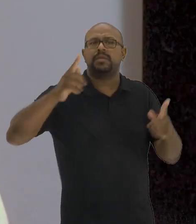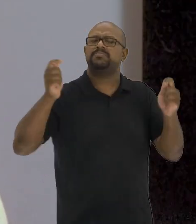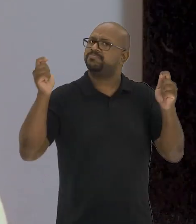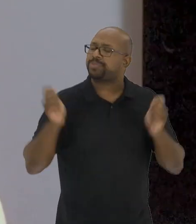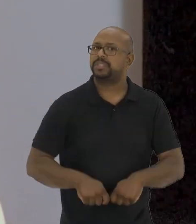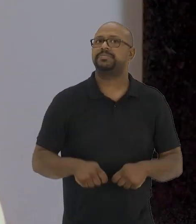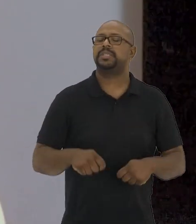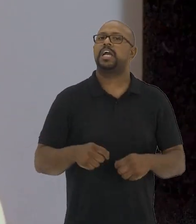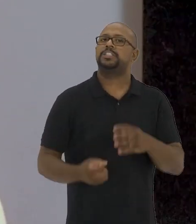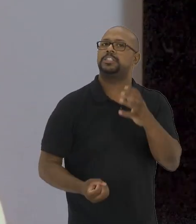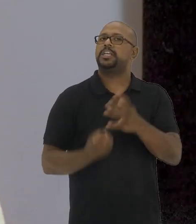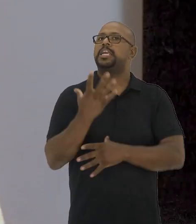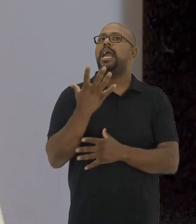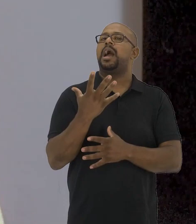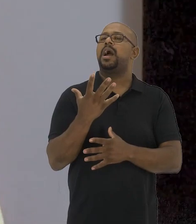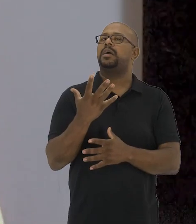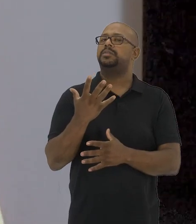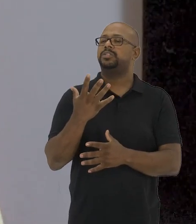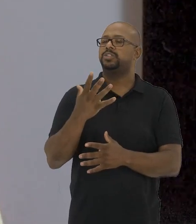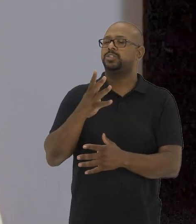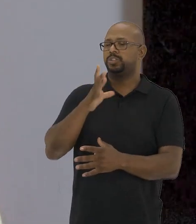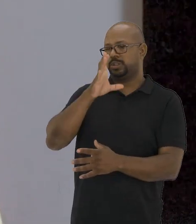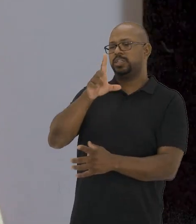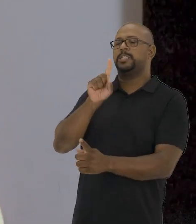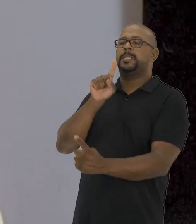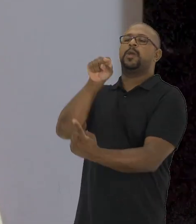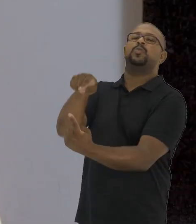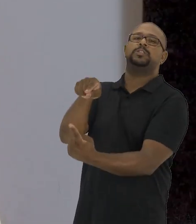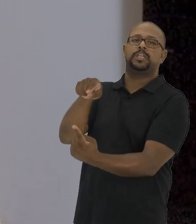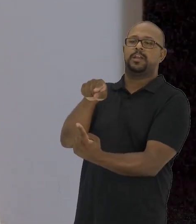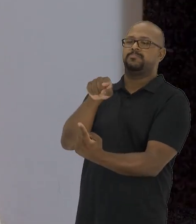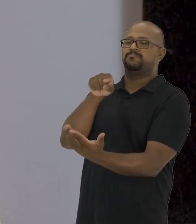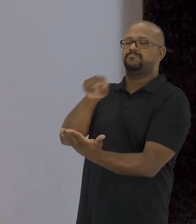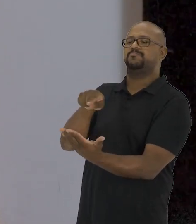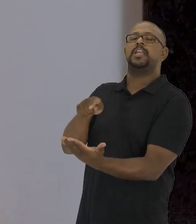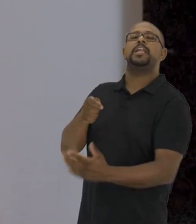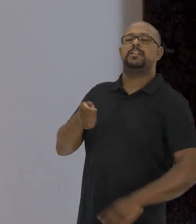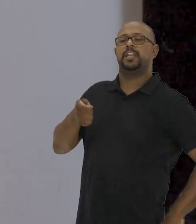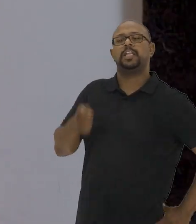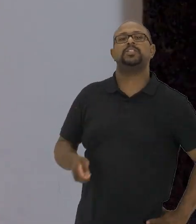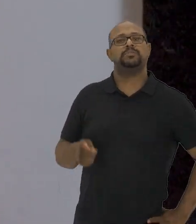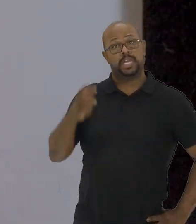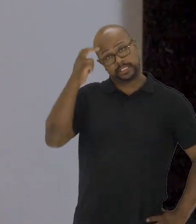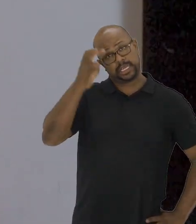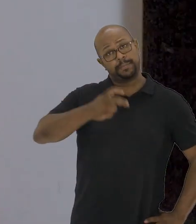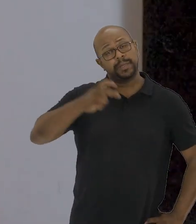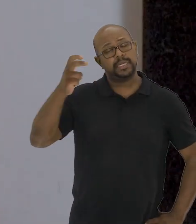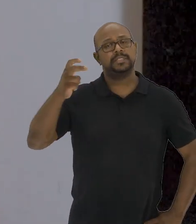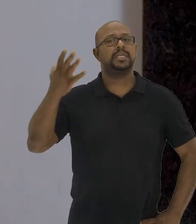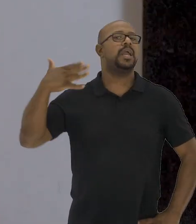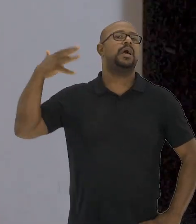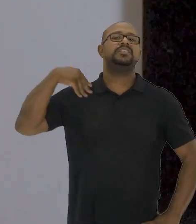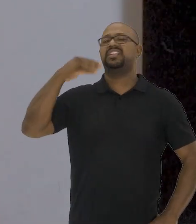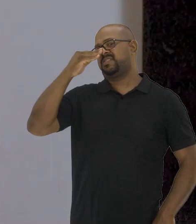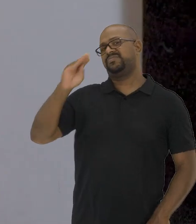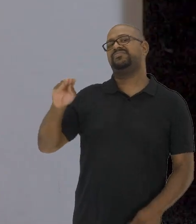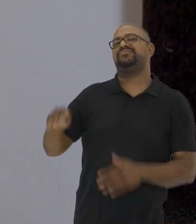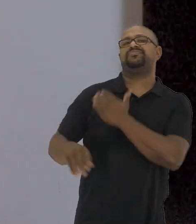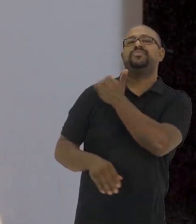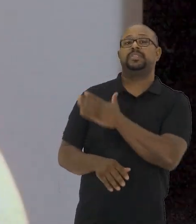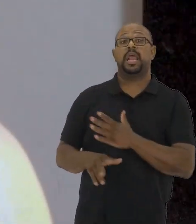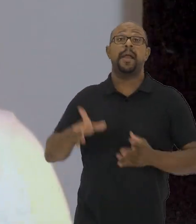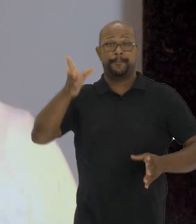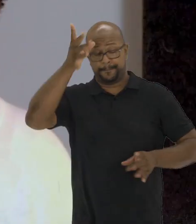pensada muitas vezes como a possibilidade de criar, de denunciar, de legitimar saberes